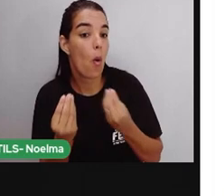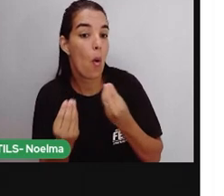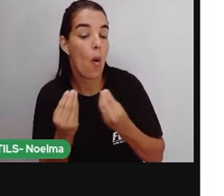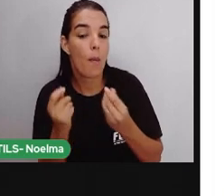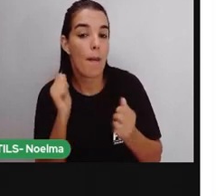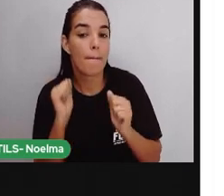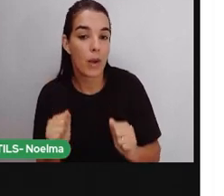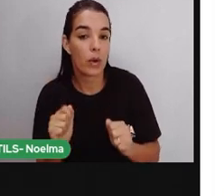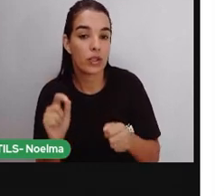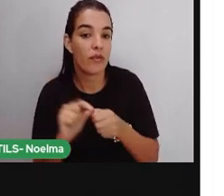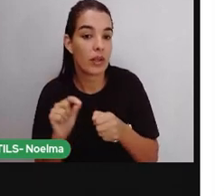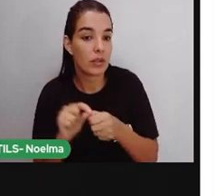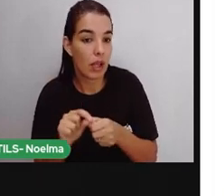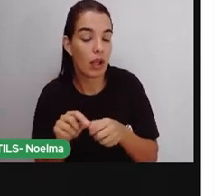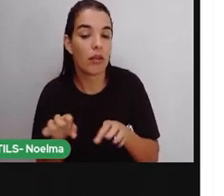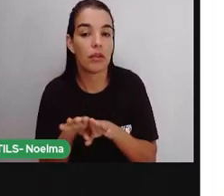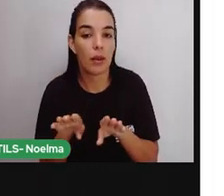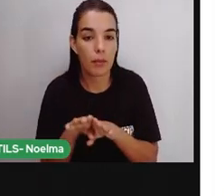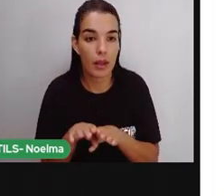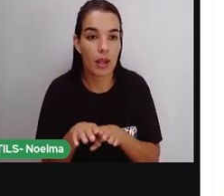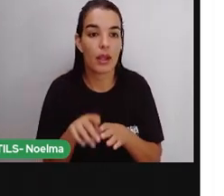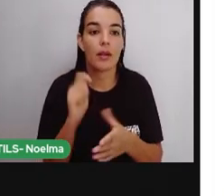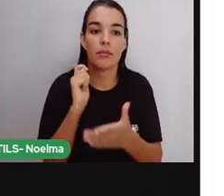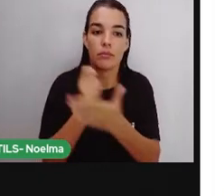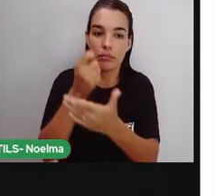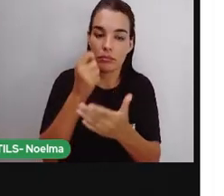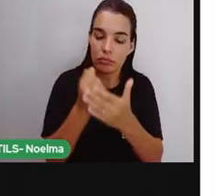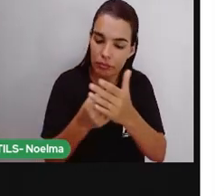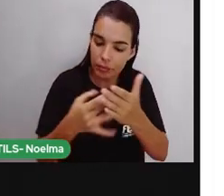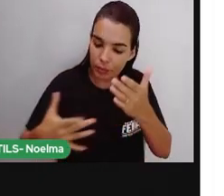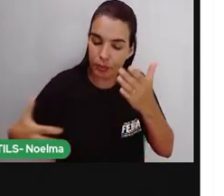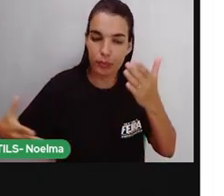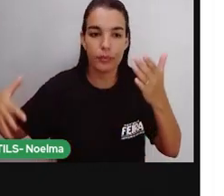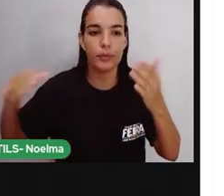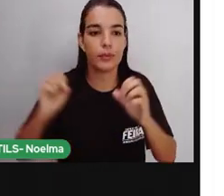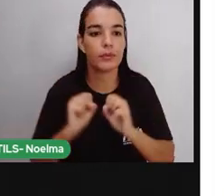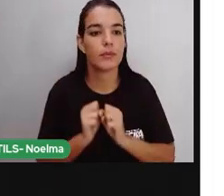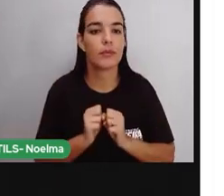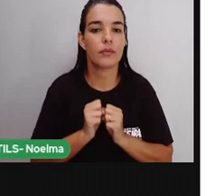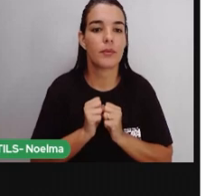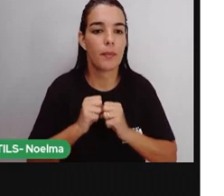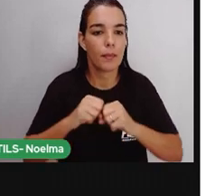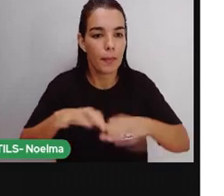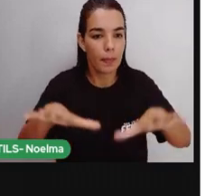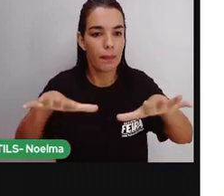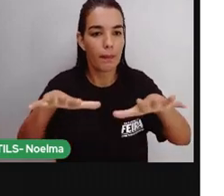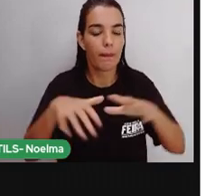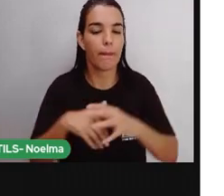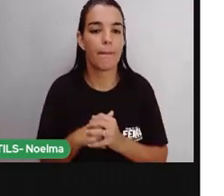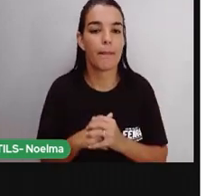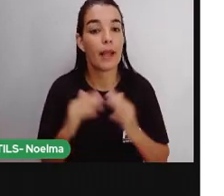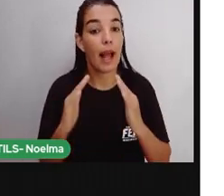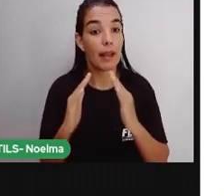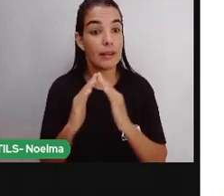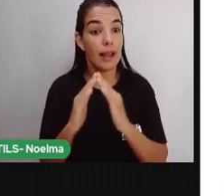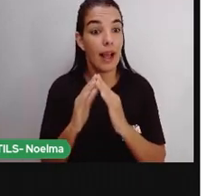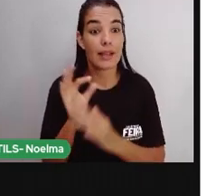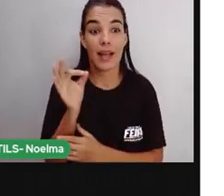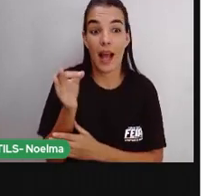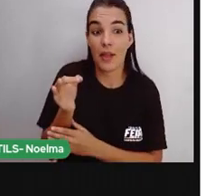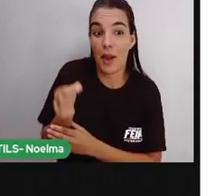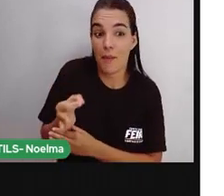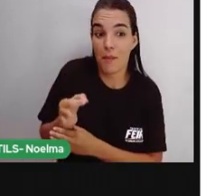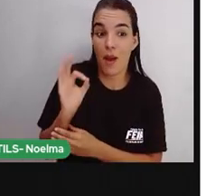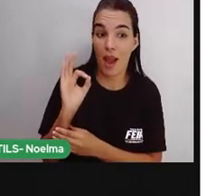dinheiro deve ser fabricado, quanto deve ser colocado no mercado, né? E a casa da moeda, que